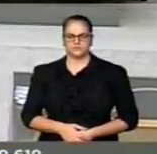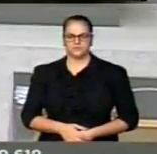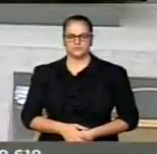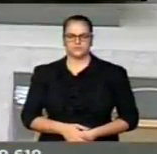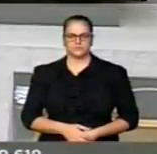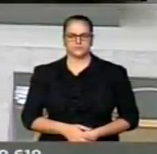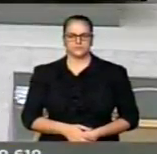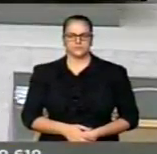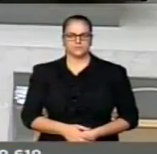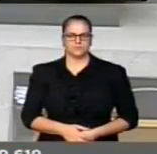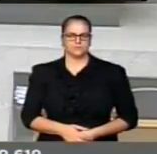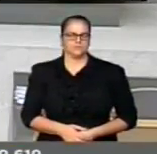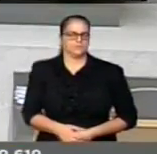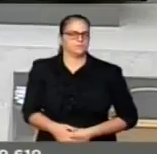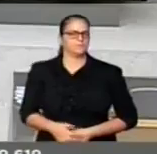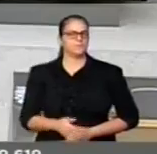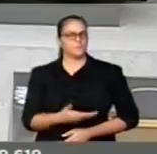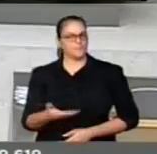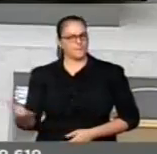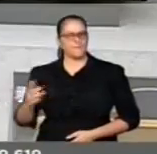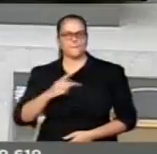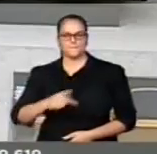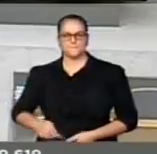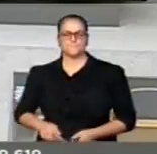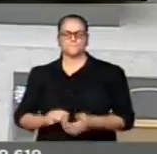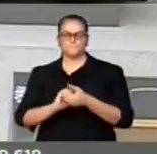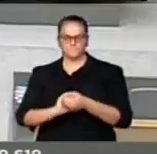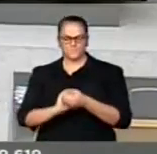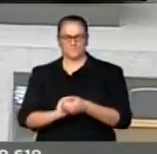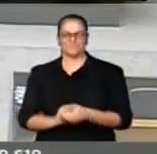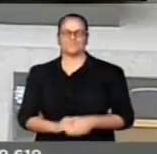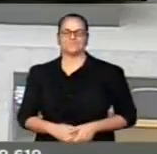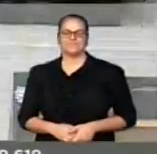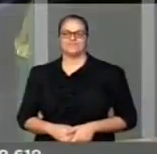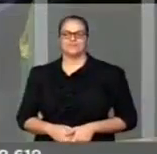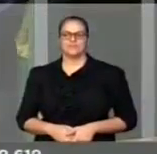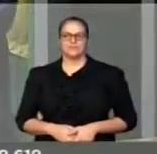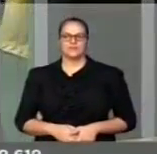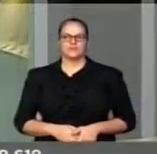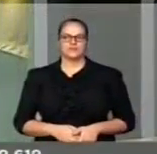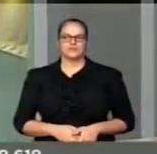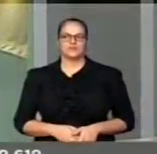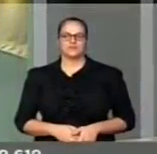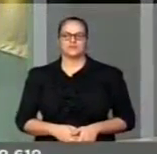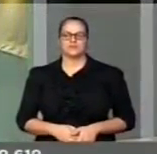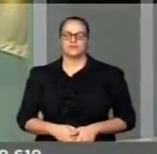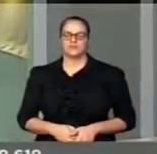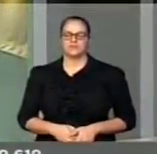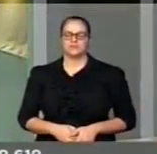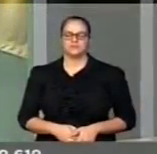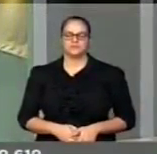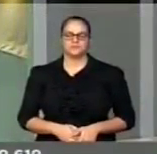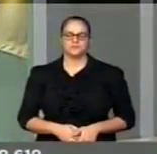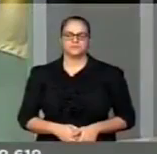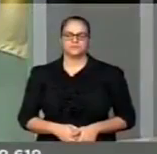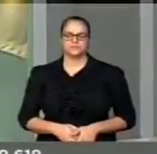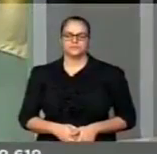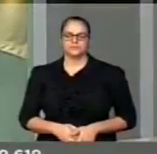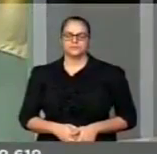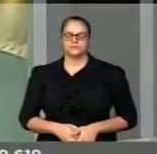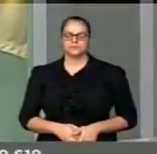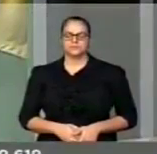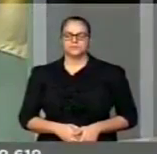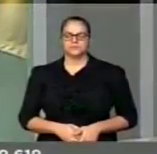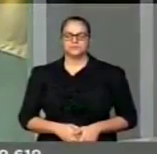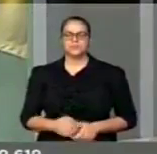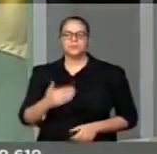Sr. Presidente, nós parlamentares solicitam julgar os órgãos que pensam dessa casa, proclamamento que façam, afirmando que através